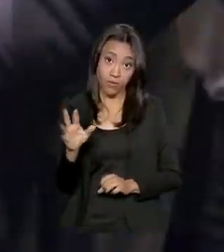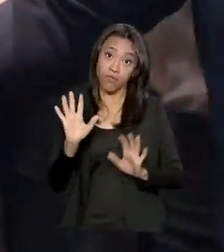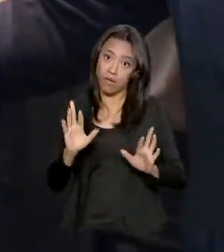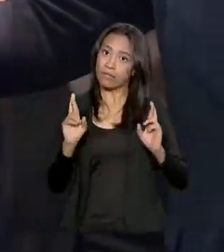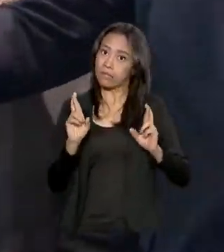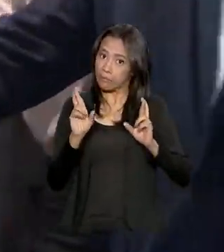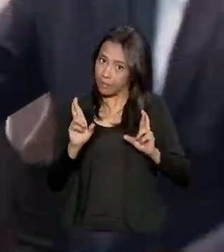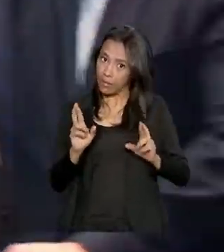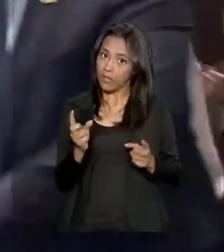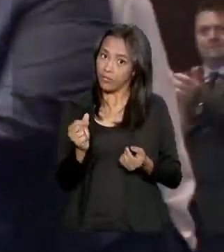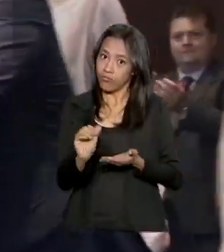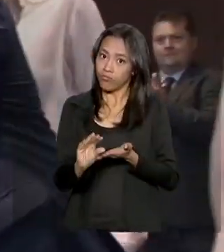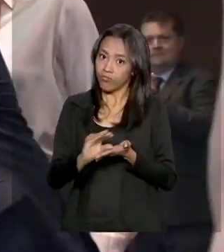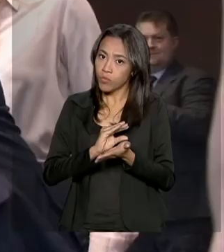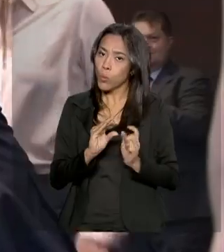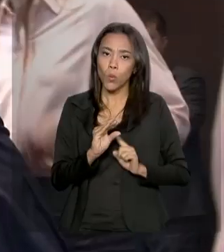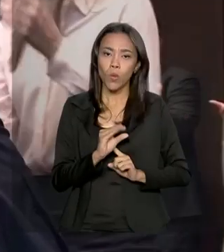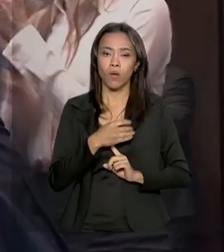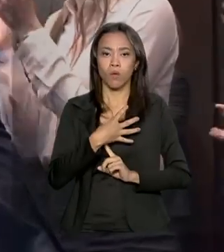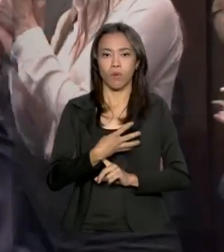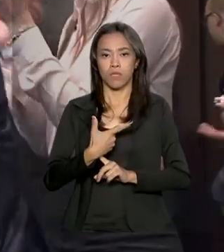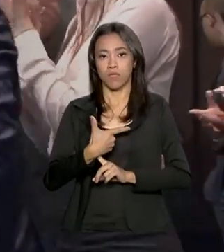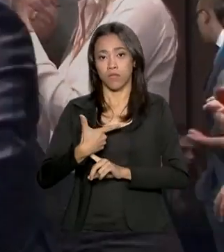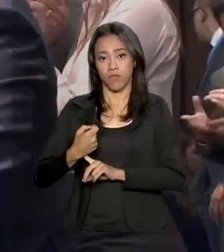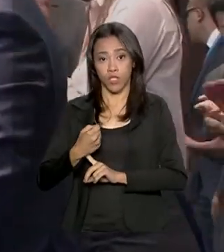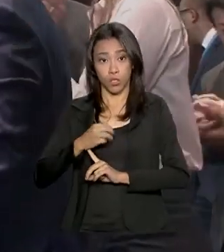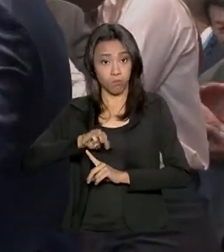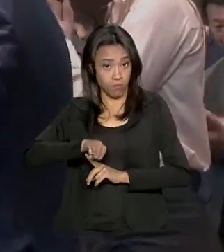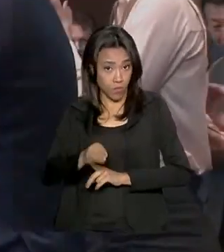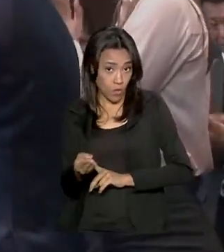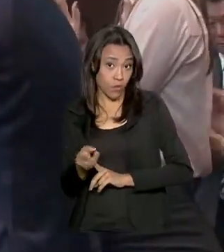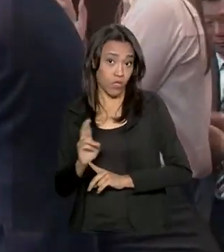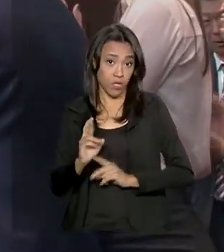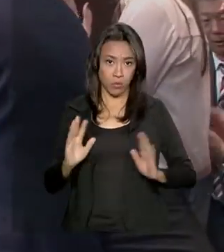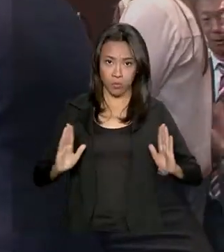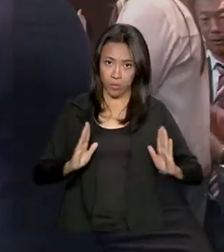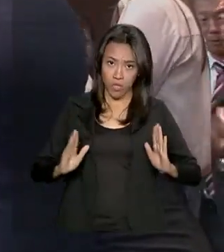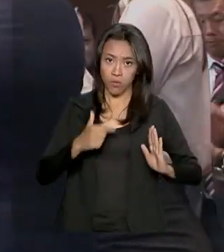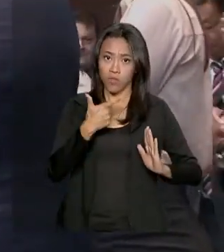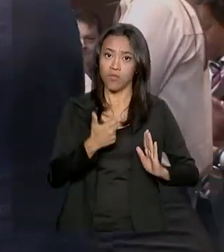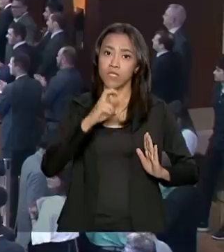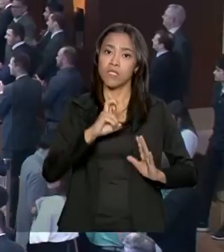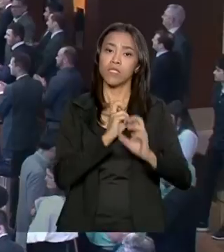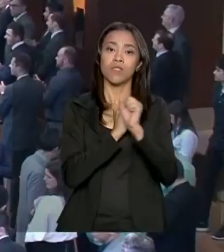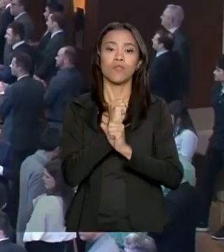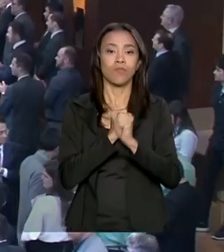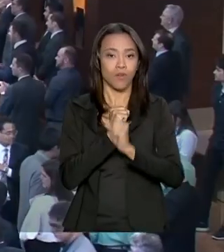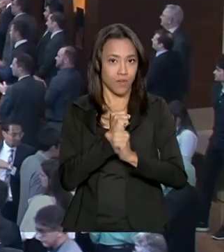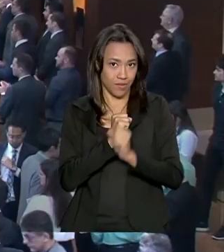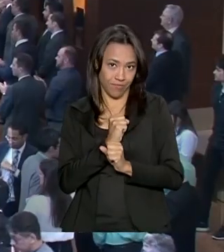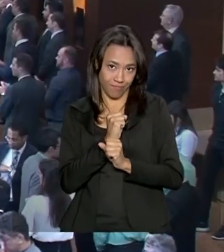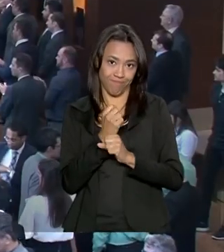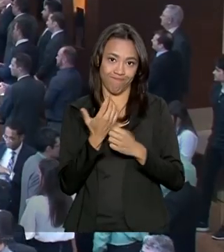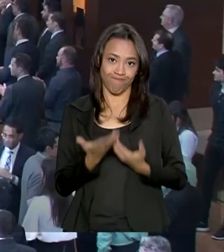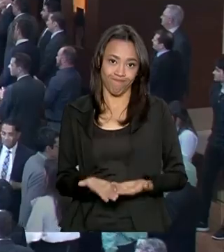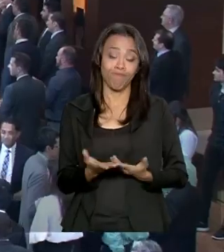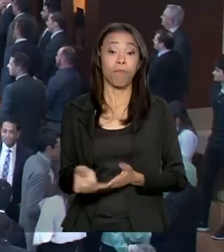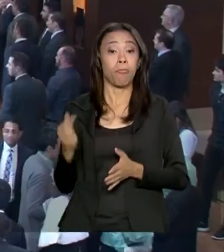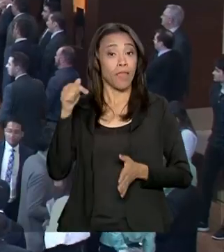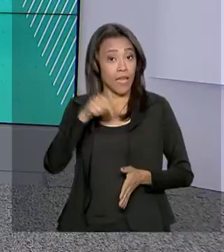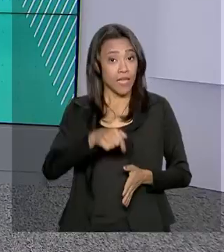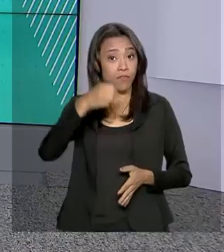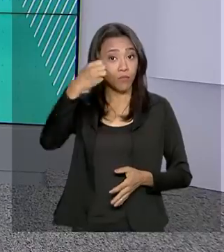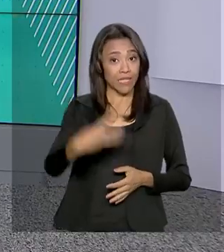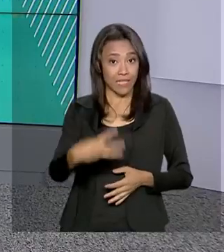investimentos de 420 milhões de reais nos 25 anos de arrendamento desses portos. Esse foi o